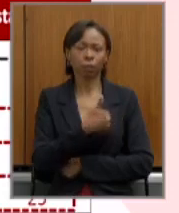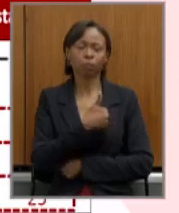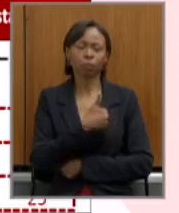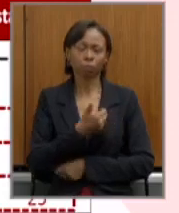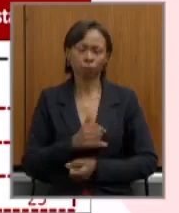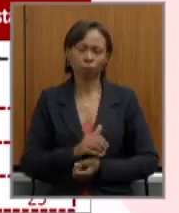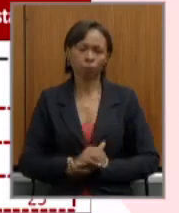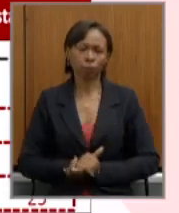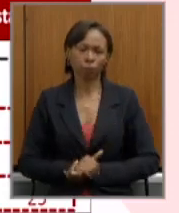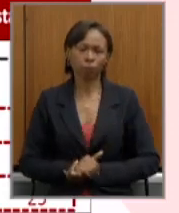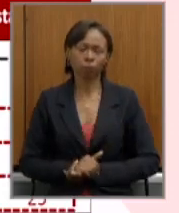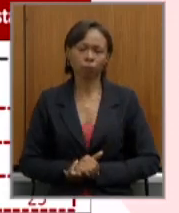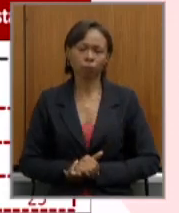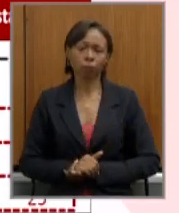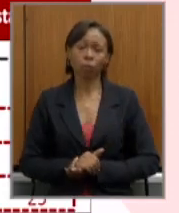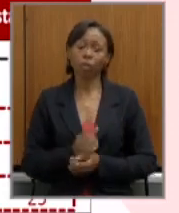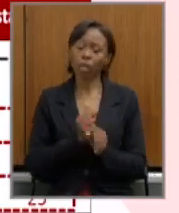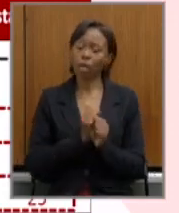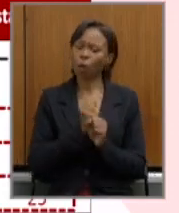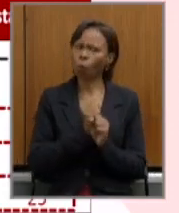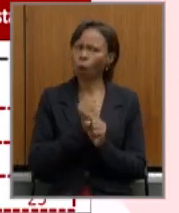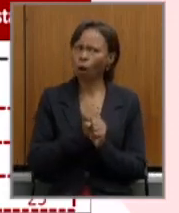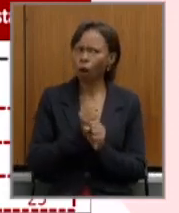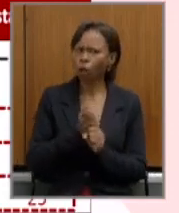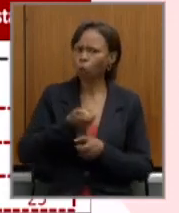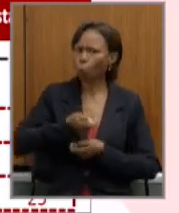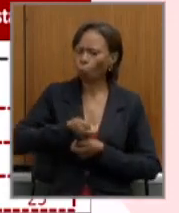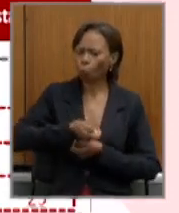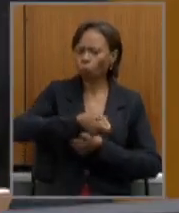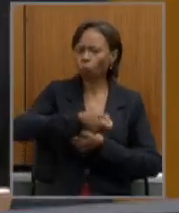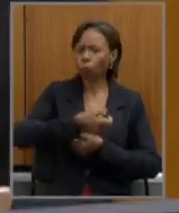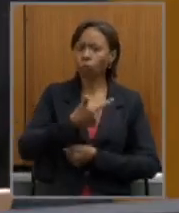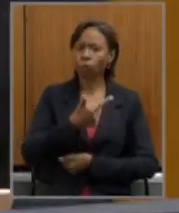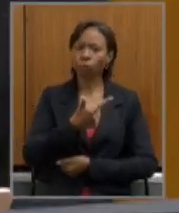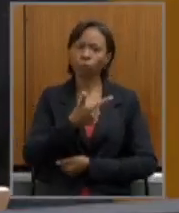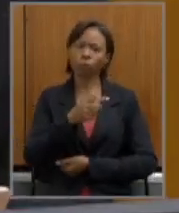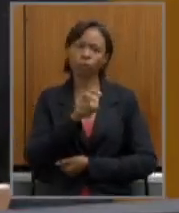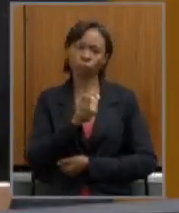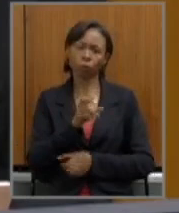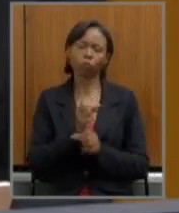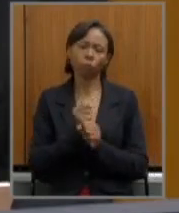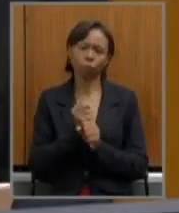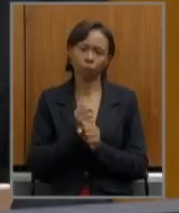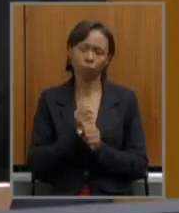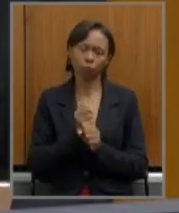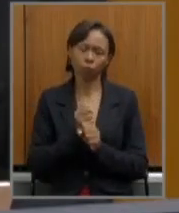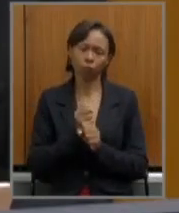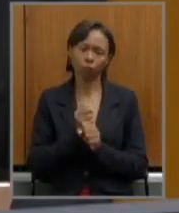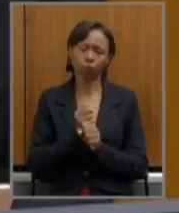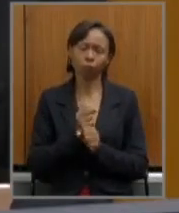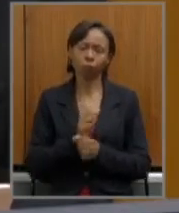e o tempo de contribuição 25 anos. Para